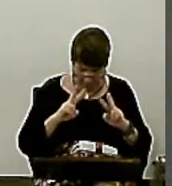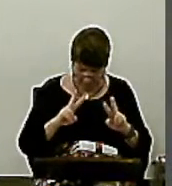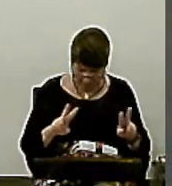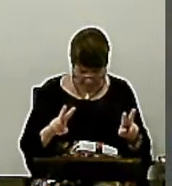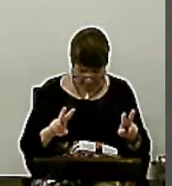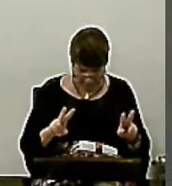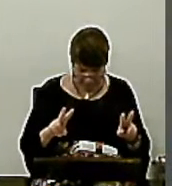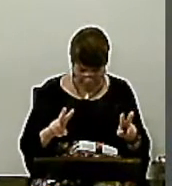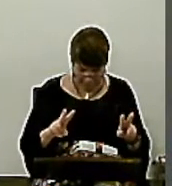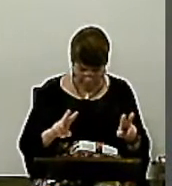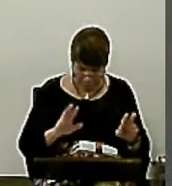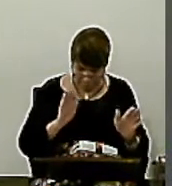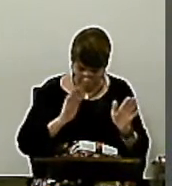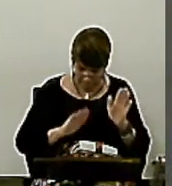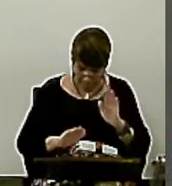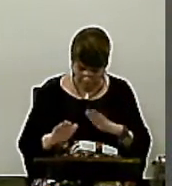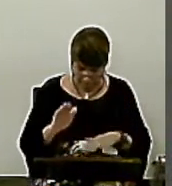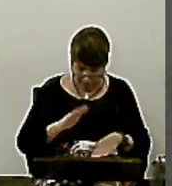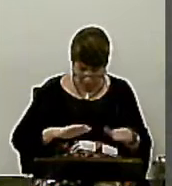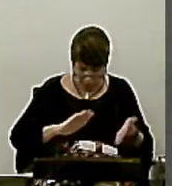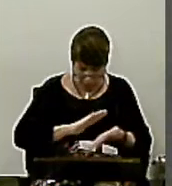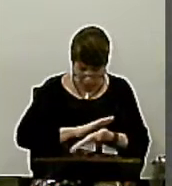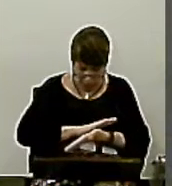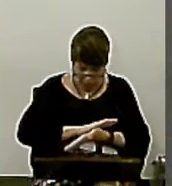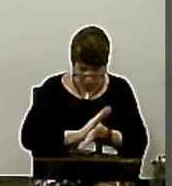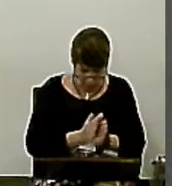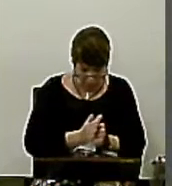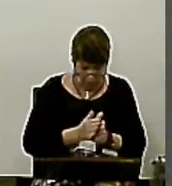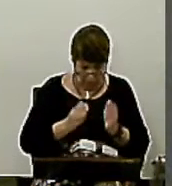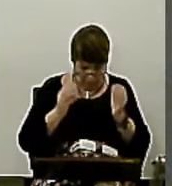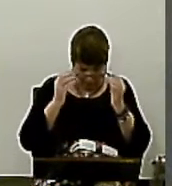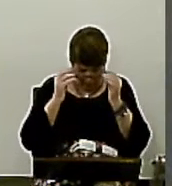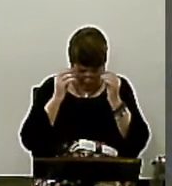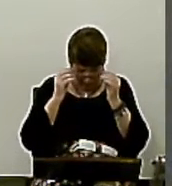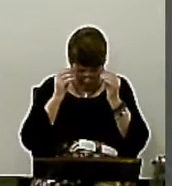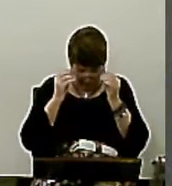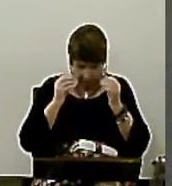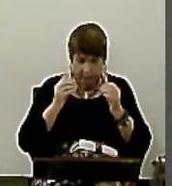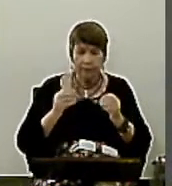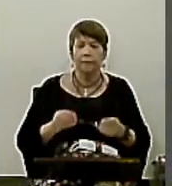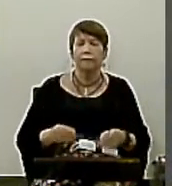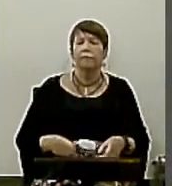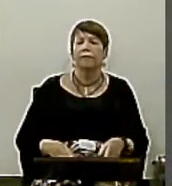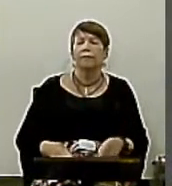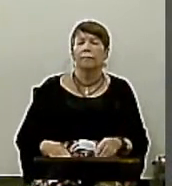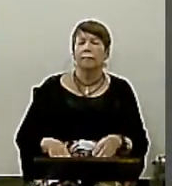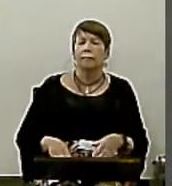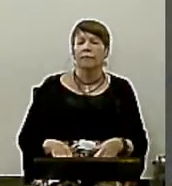sejais mutuamente destruídos, vamos orar,